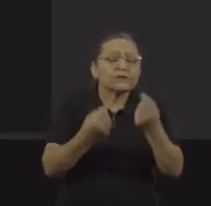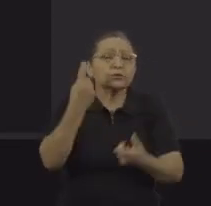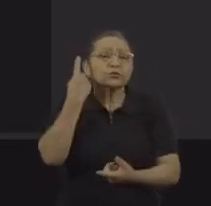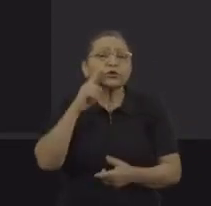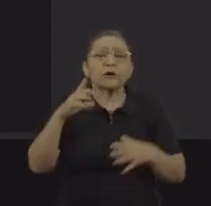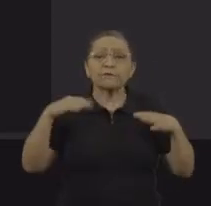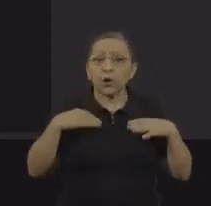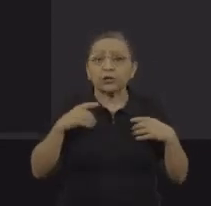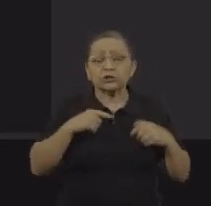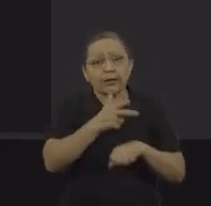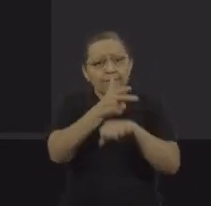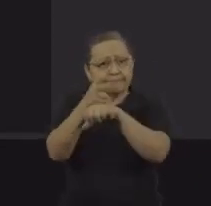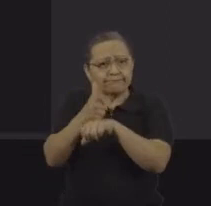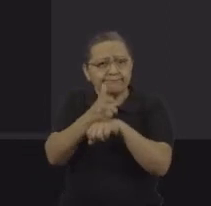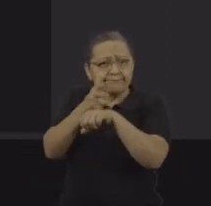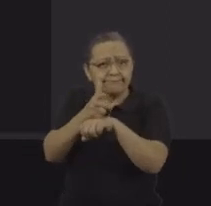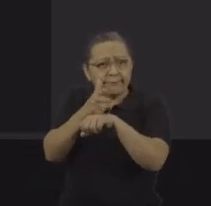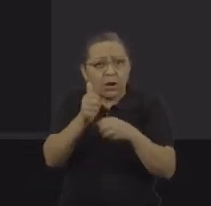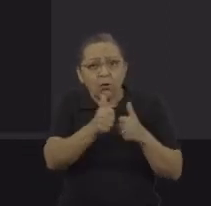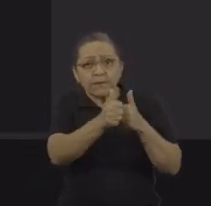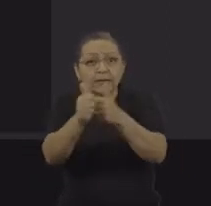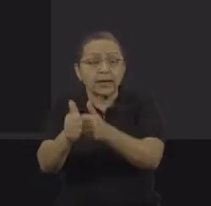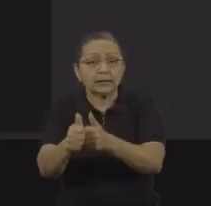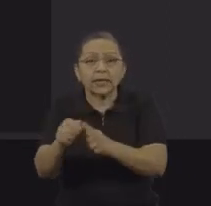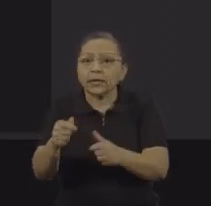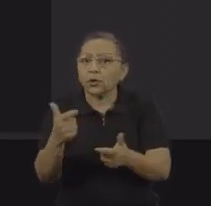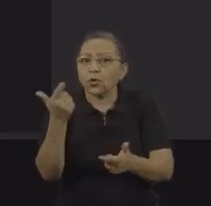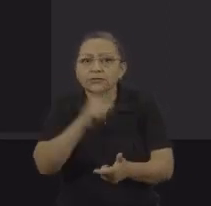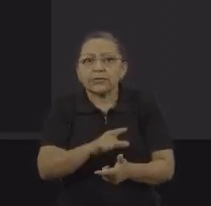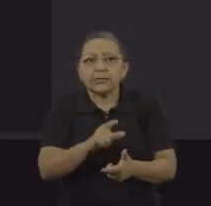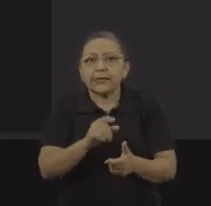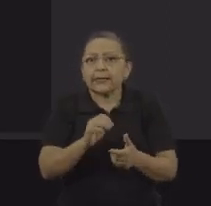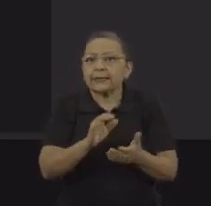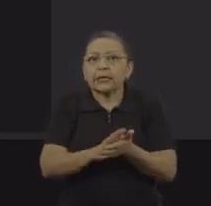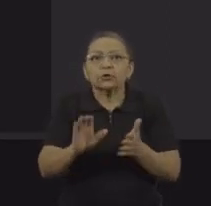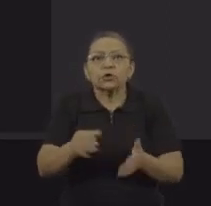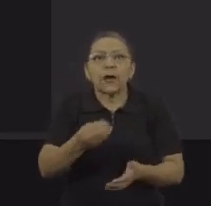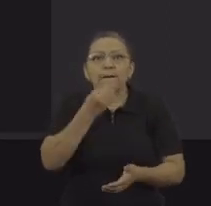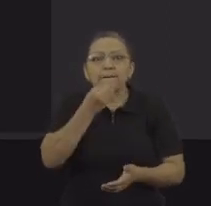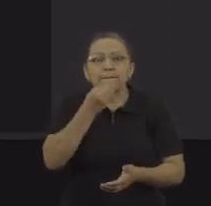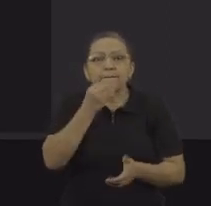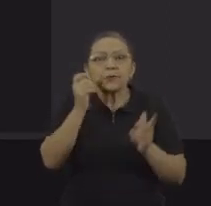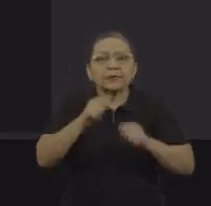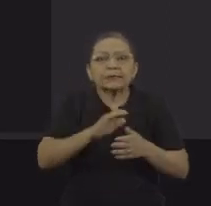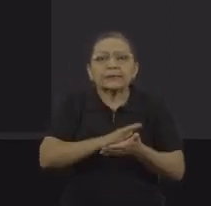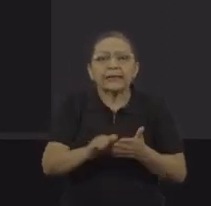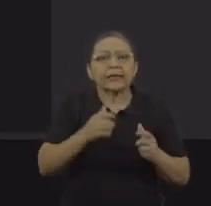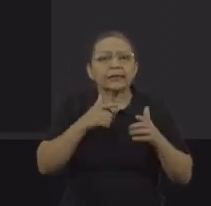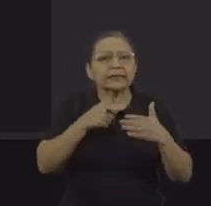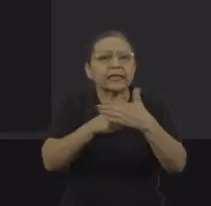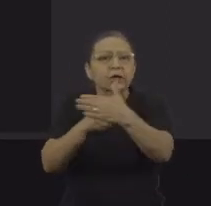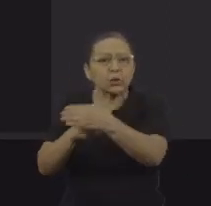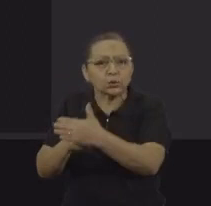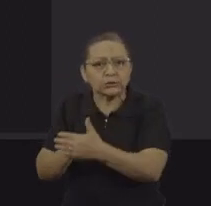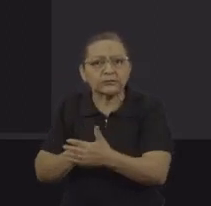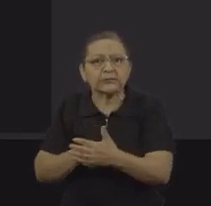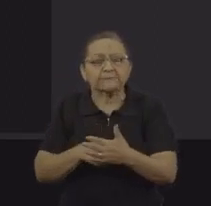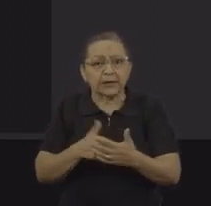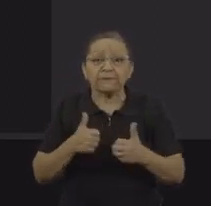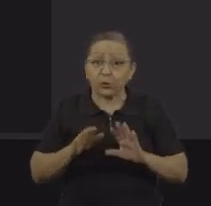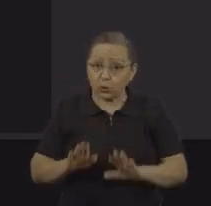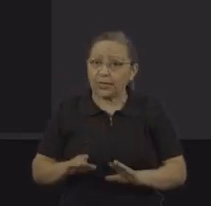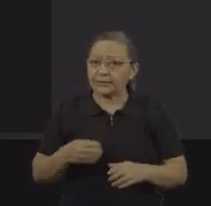não tinha possibilidade de fazer uma denúncia. E a questão da língua era um obstáculo muito